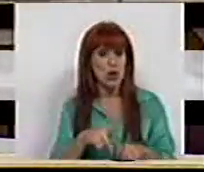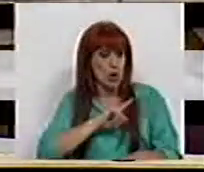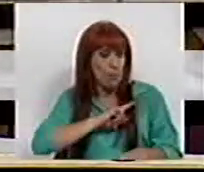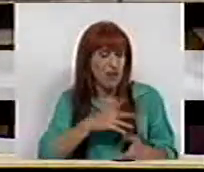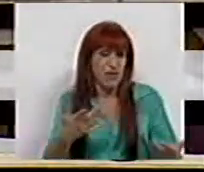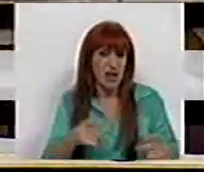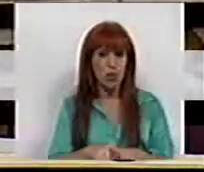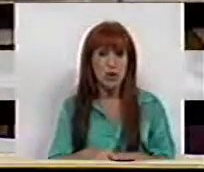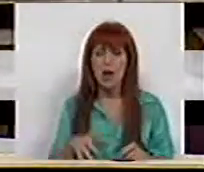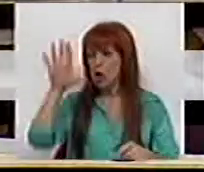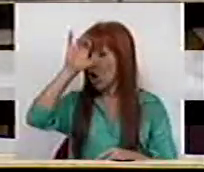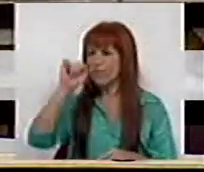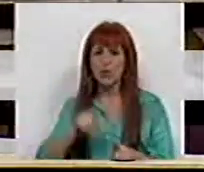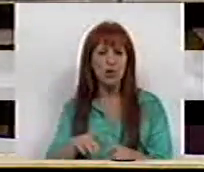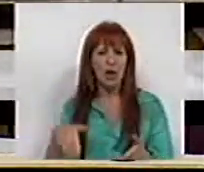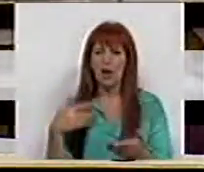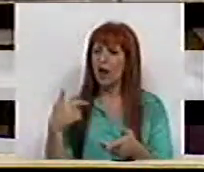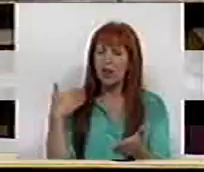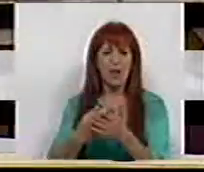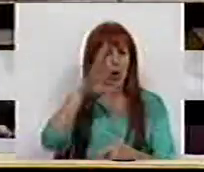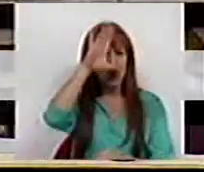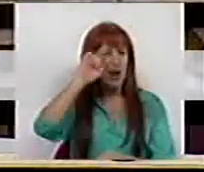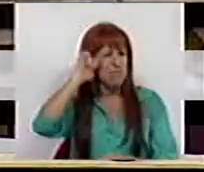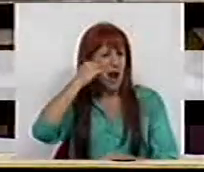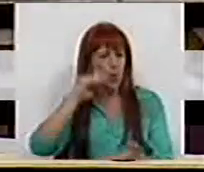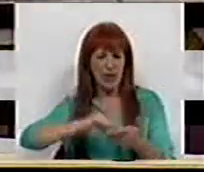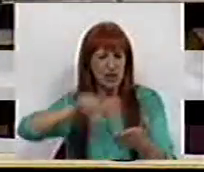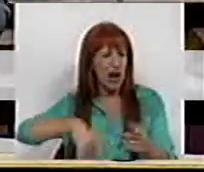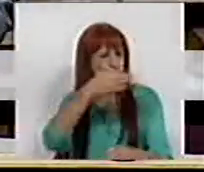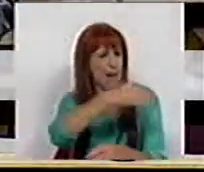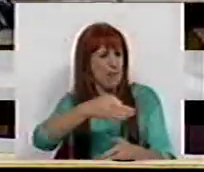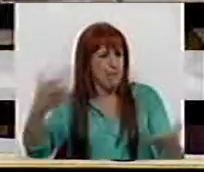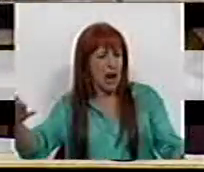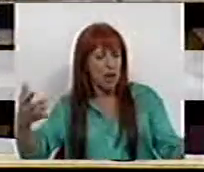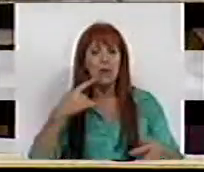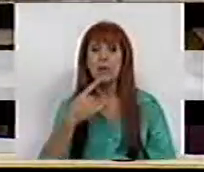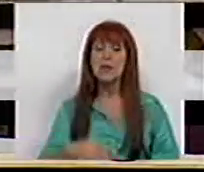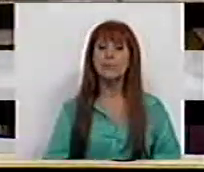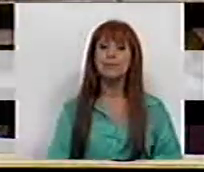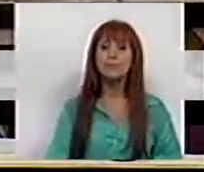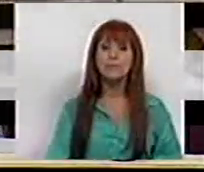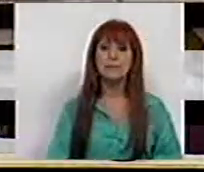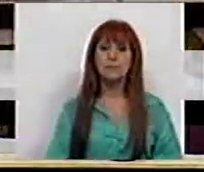privados e aos governantes que lesaram o Estado ao assinar essas PPPs. Obrigado.